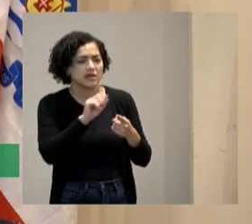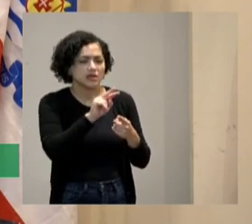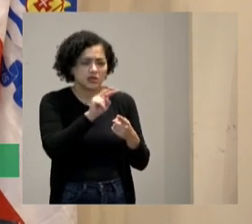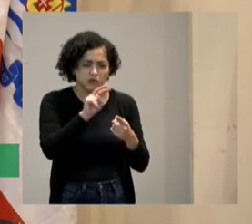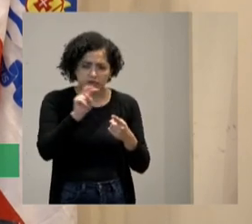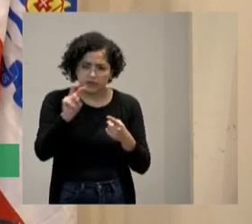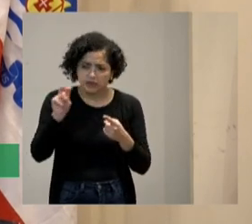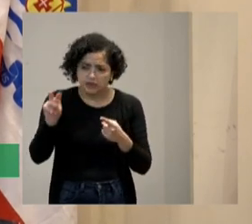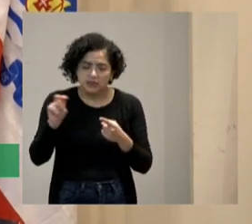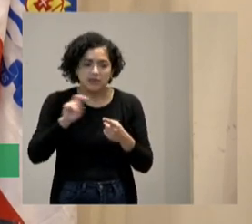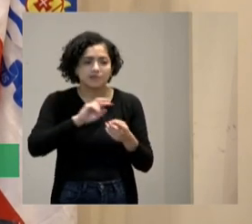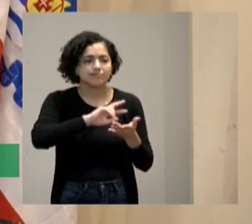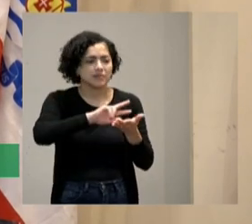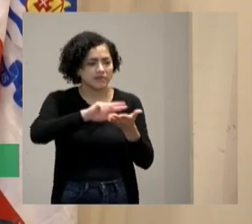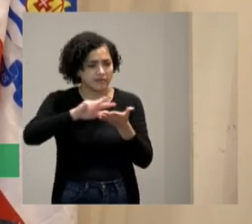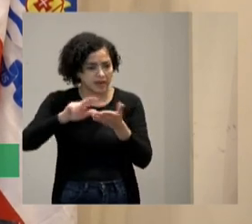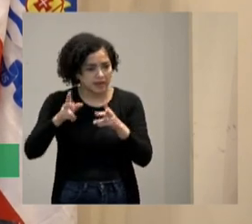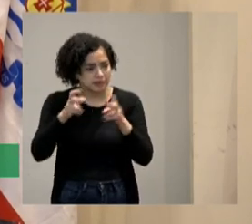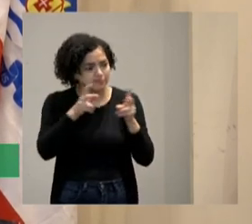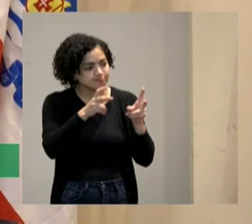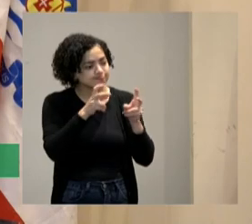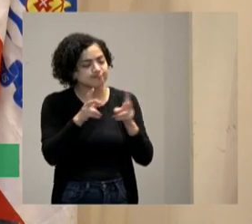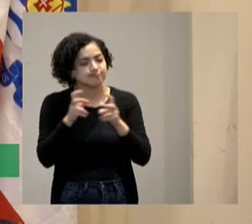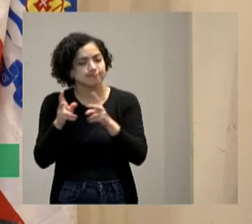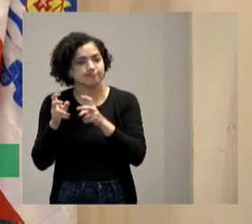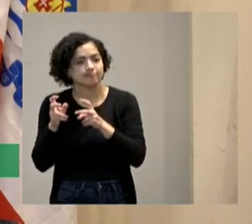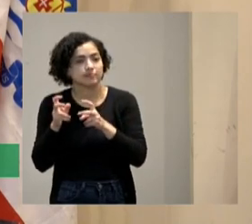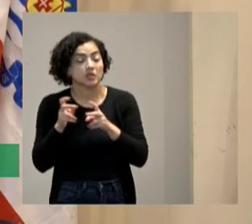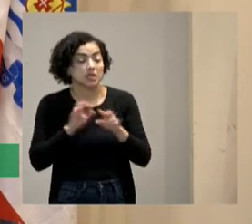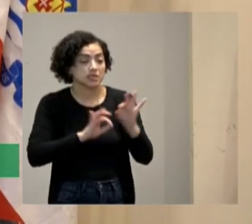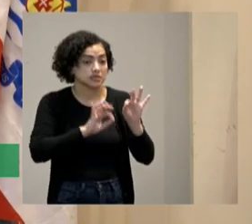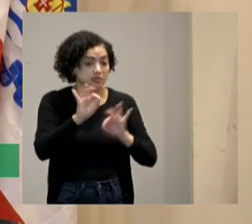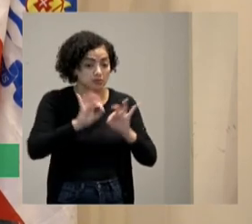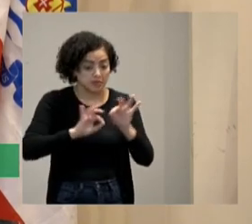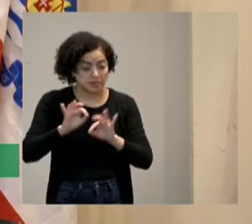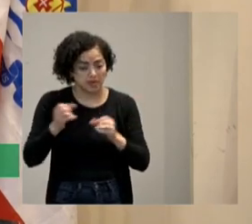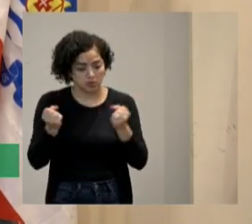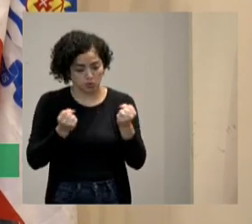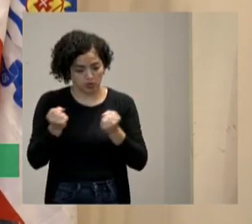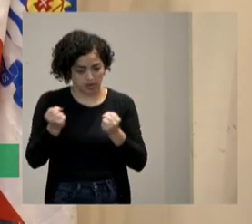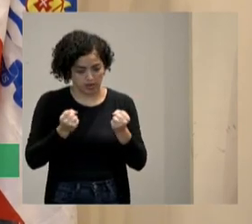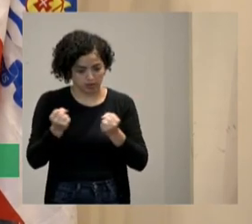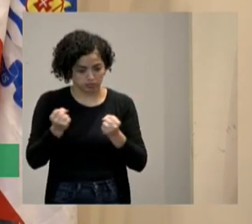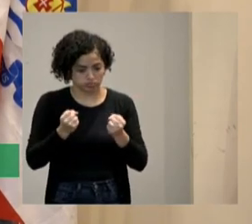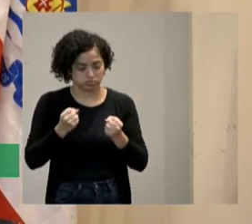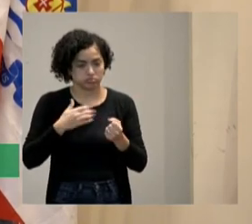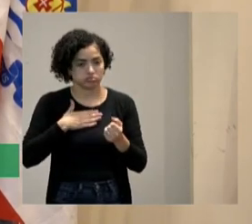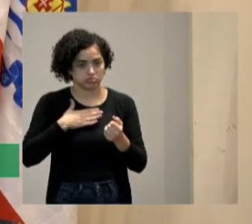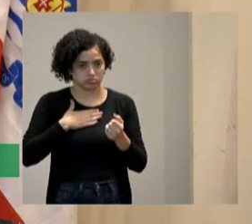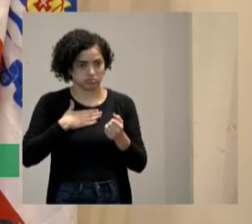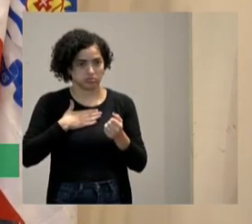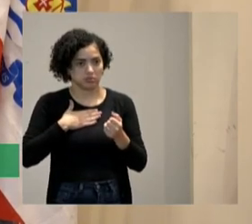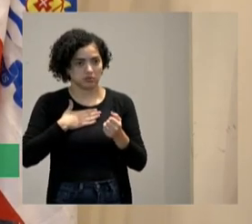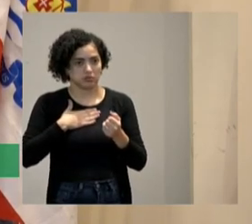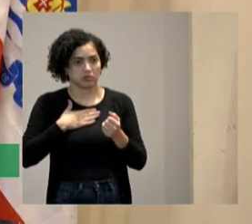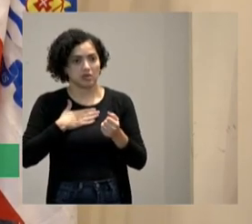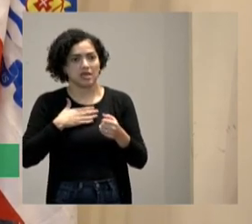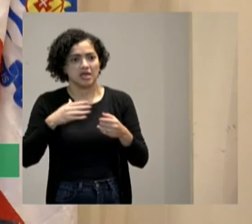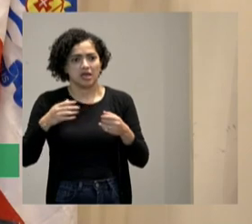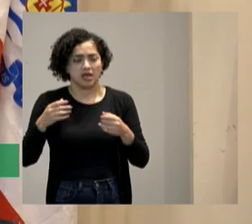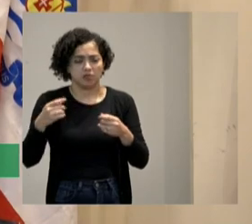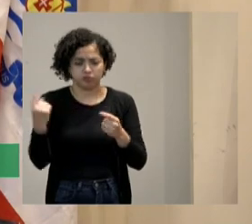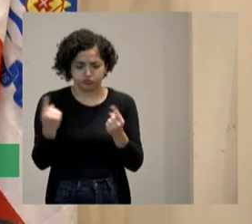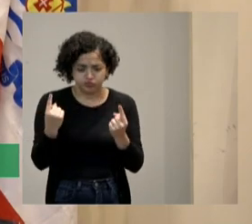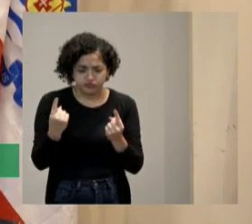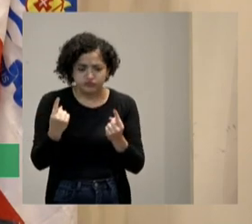de vocês e eu já percebi isso se eu preparar um carro para mim para o Tony eu vou querer botar um turbo eu vou